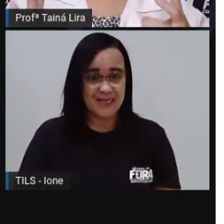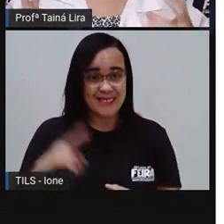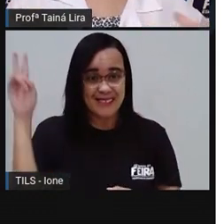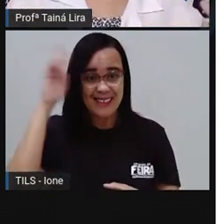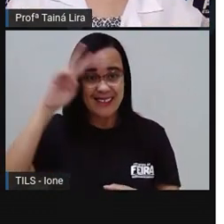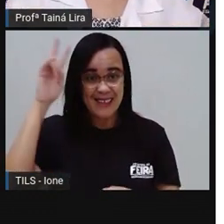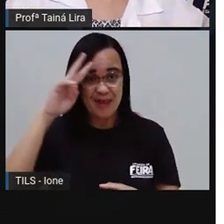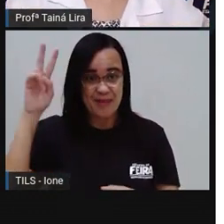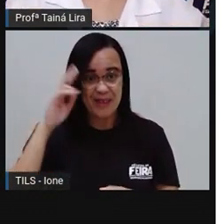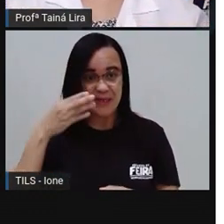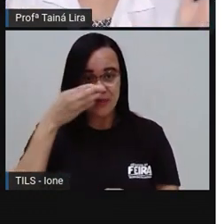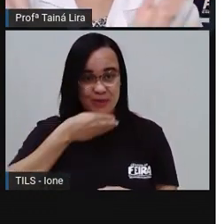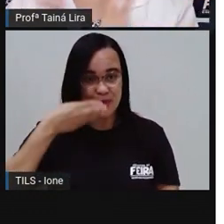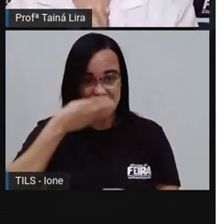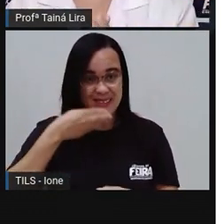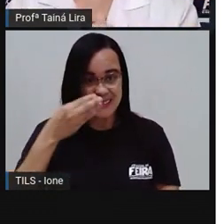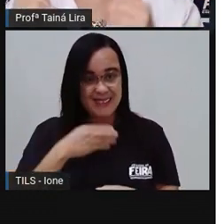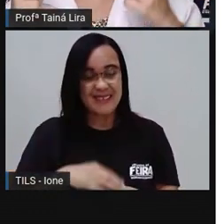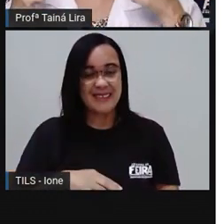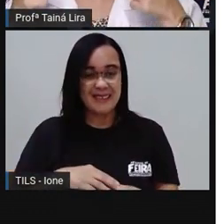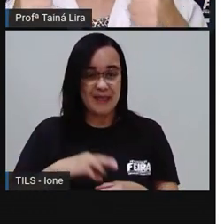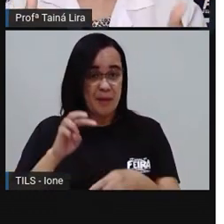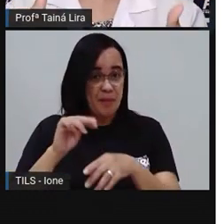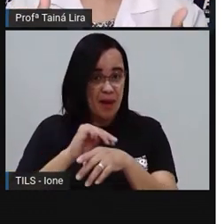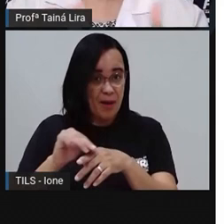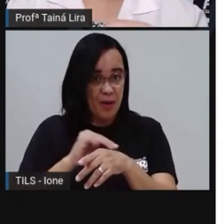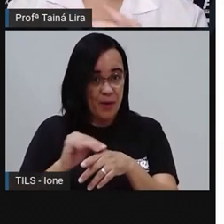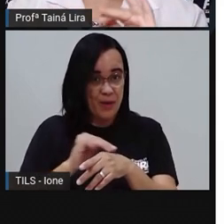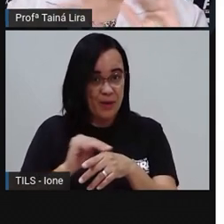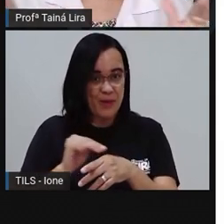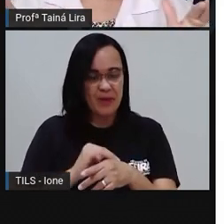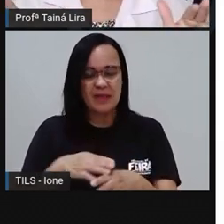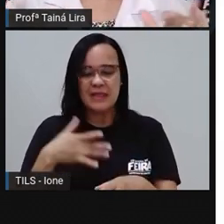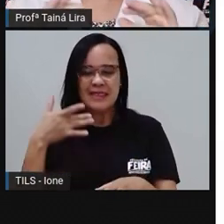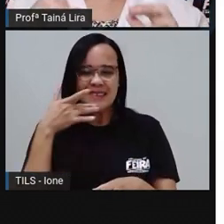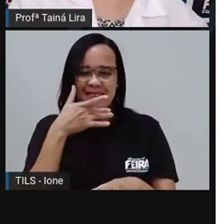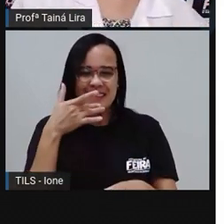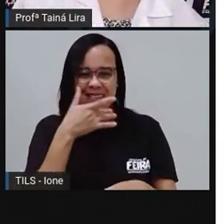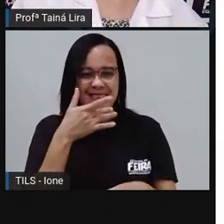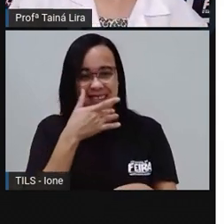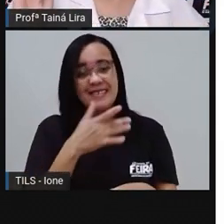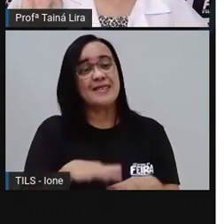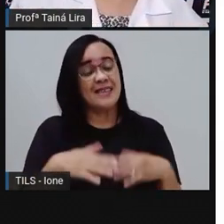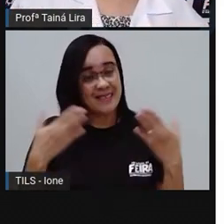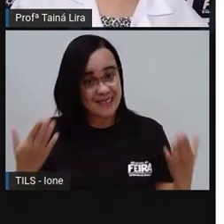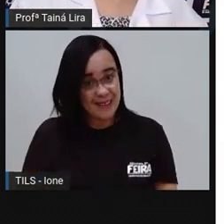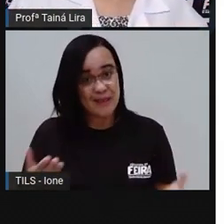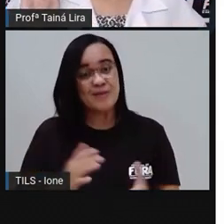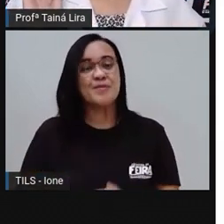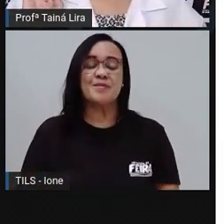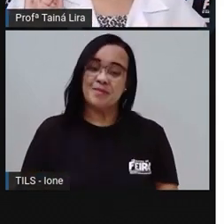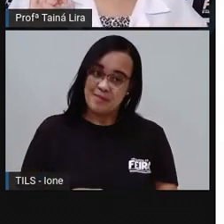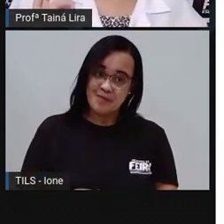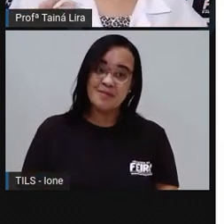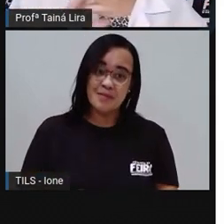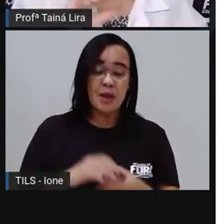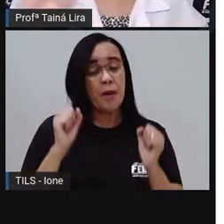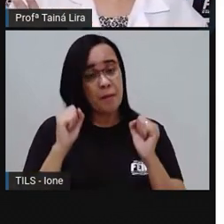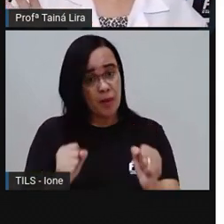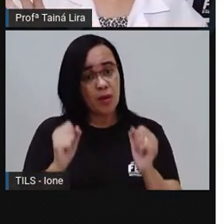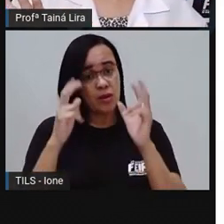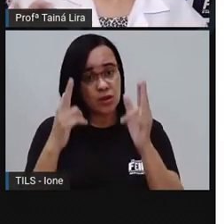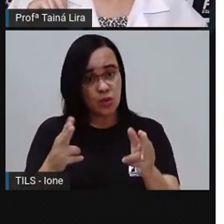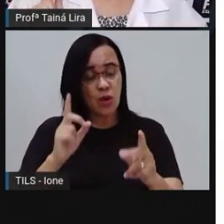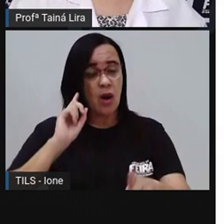experimentei Eu falei Poxa, esse brigadeiro Ó, tá? Uma delícia Tá? Um arraso Certo? E aí então Se